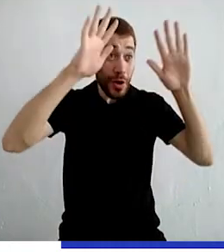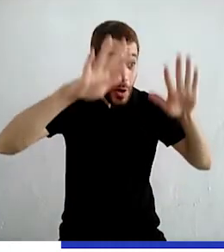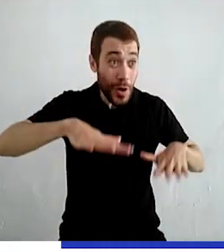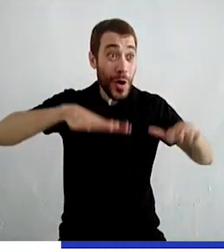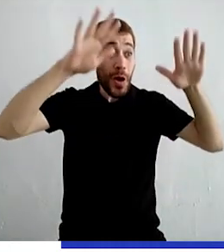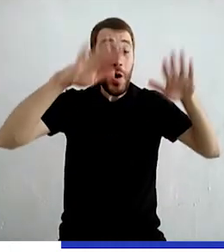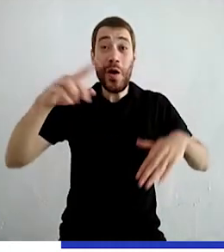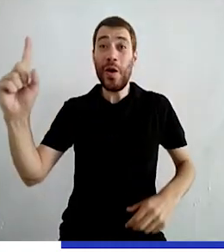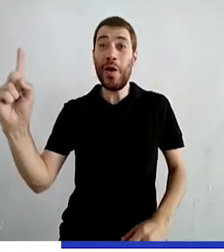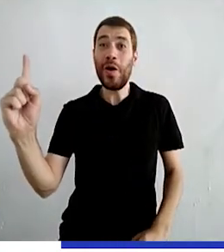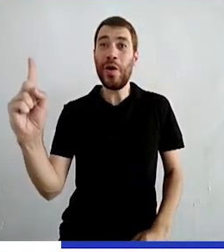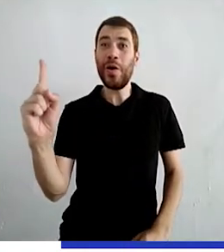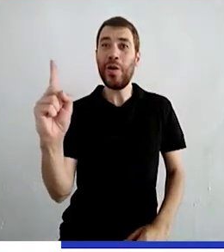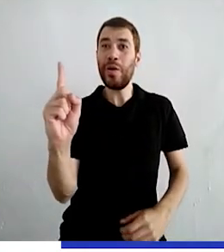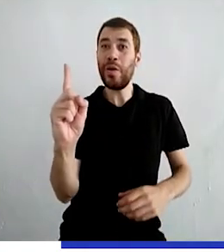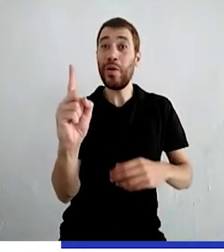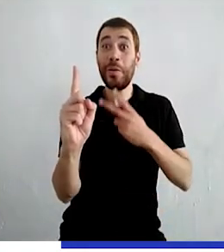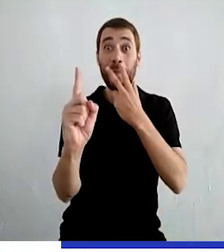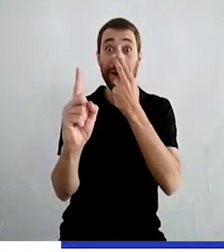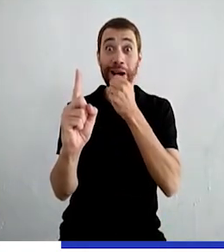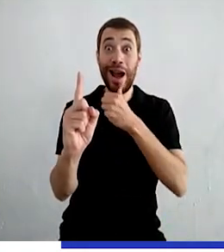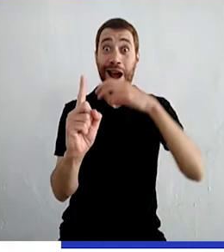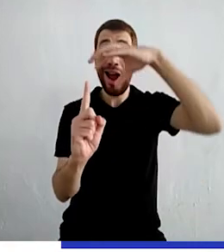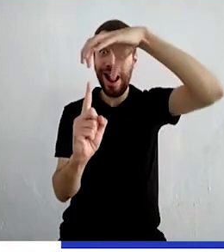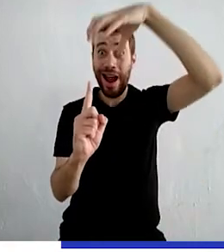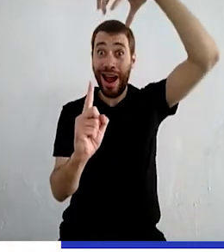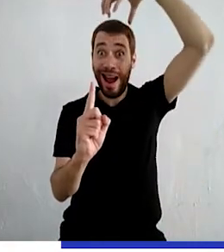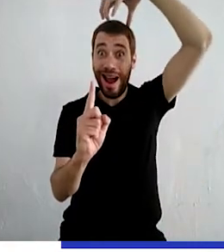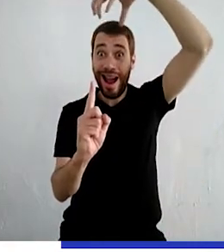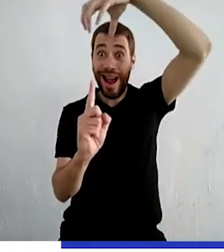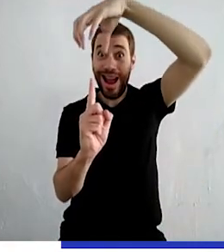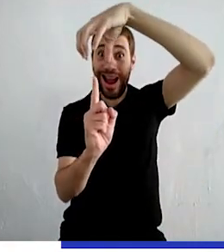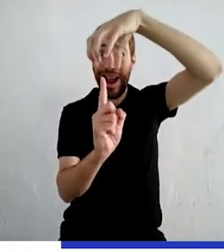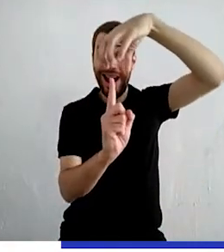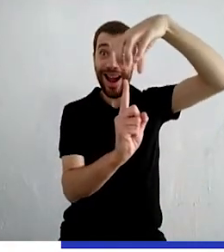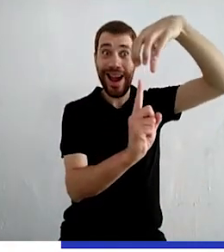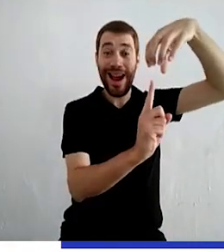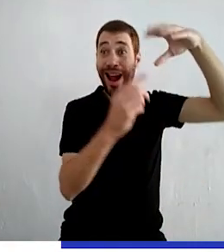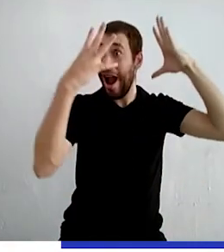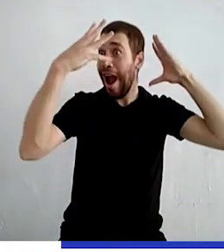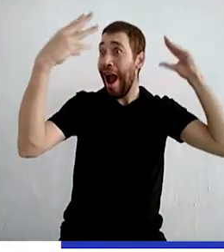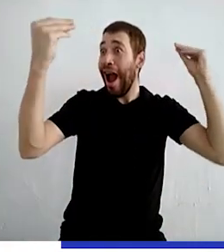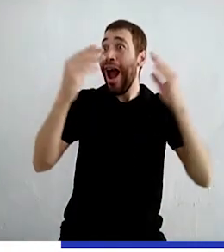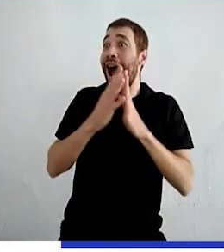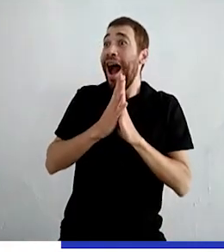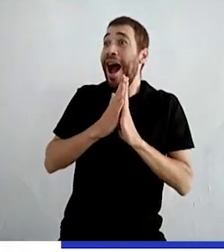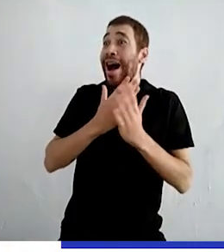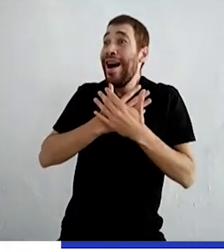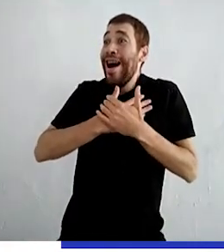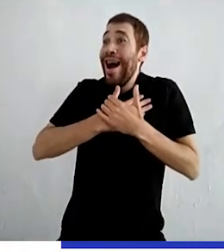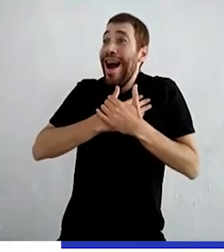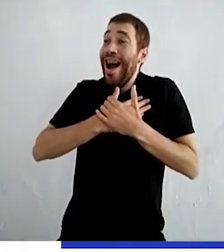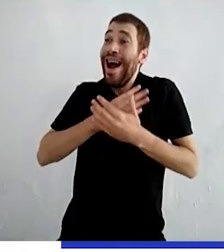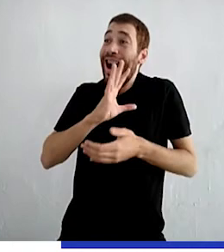saudações como se fora uma rainha. O príncipe estava doido de